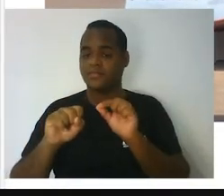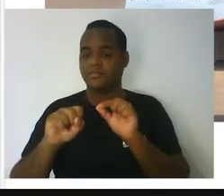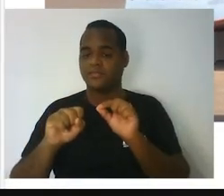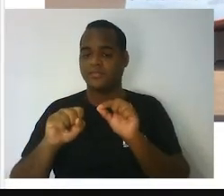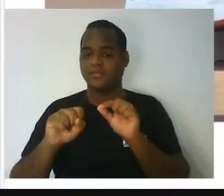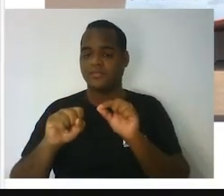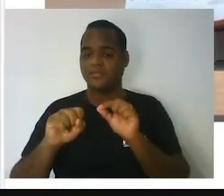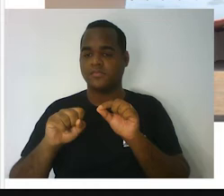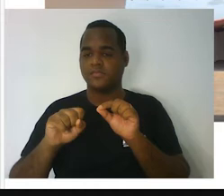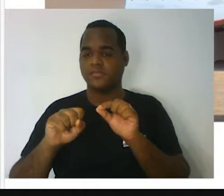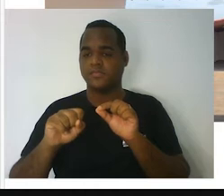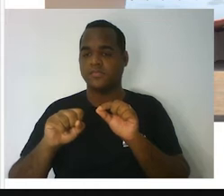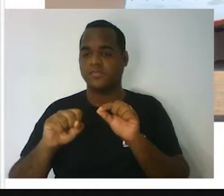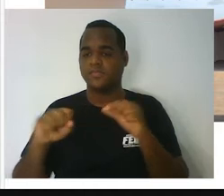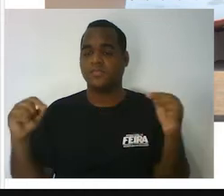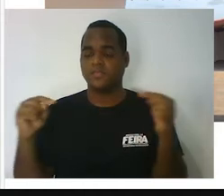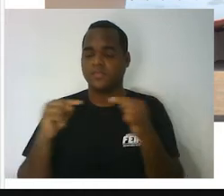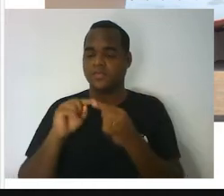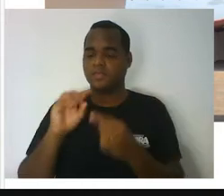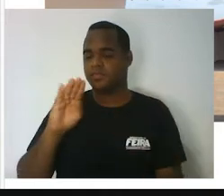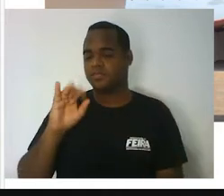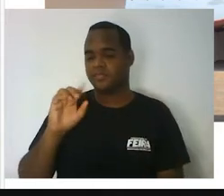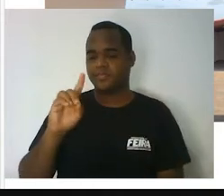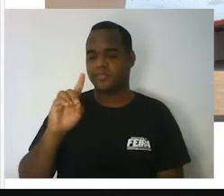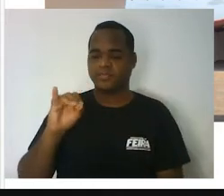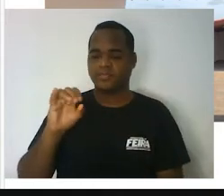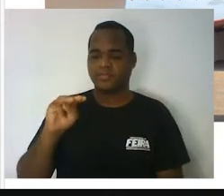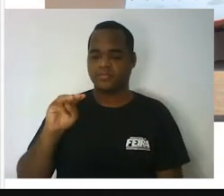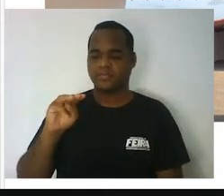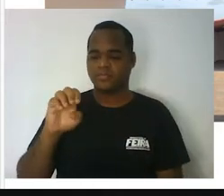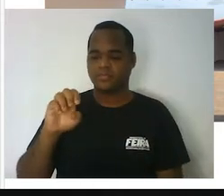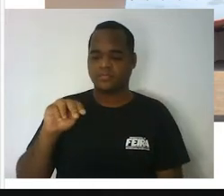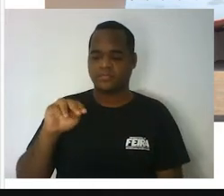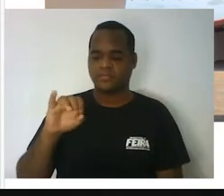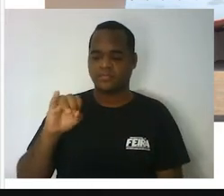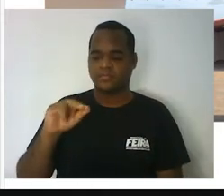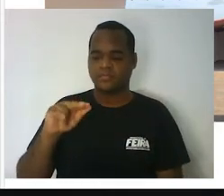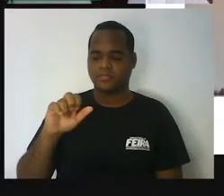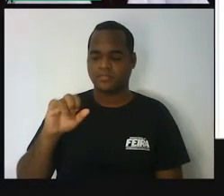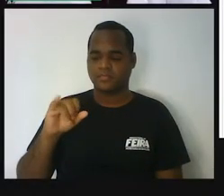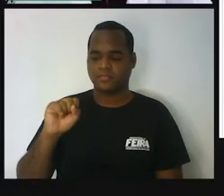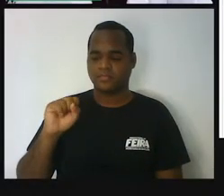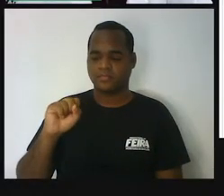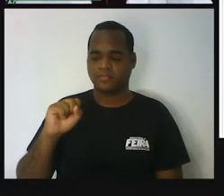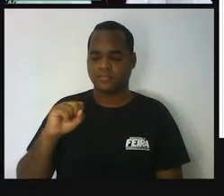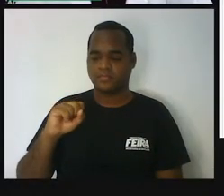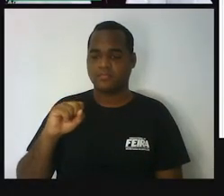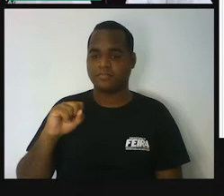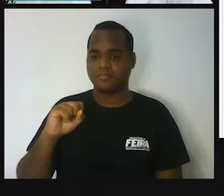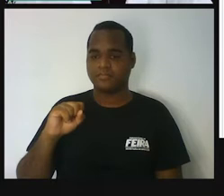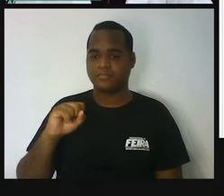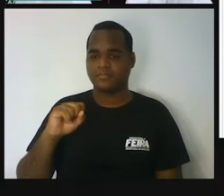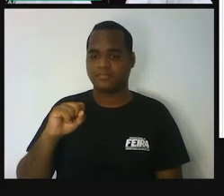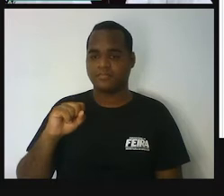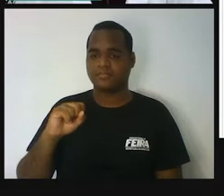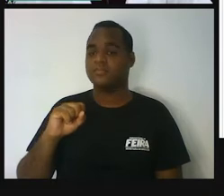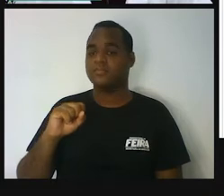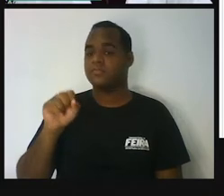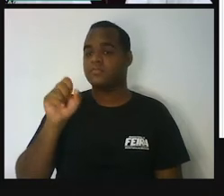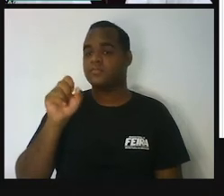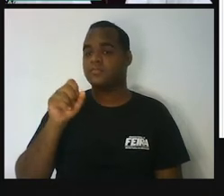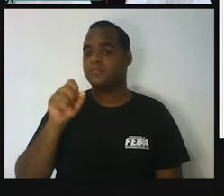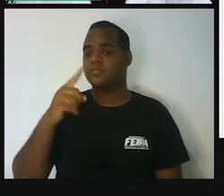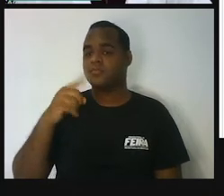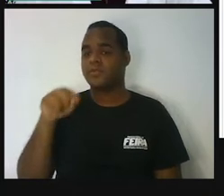Certo? Bidimensional. Tá? Mas ficou pequenininho, né? Vamos deixar maior para a gente